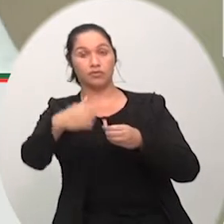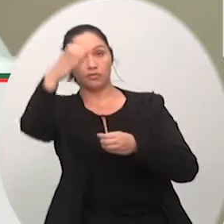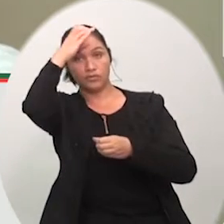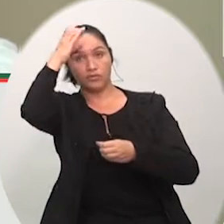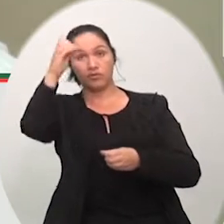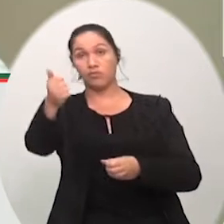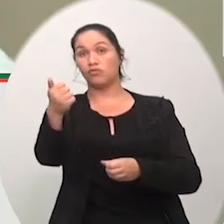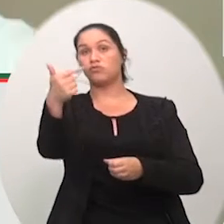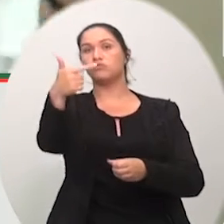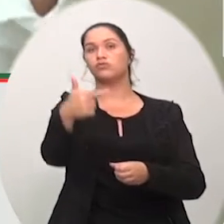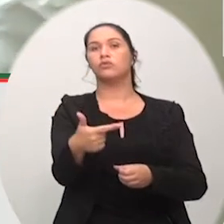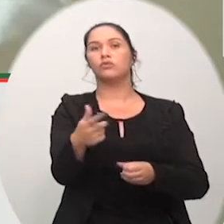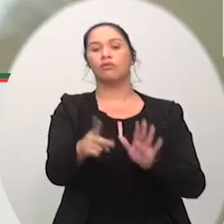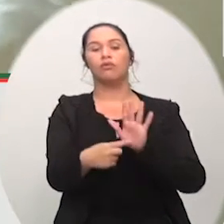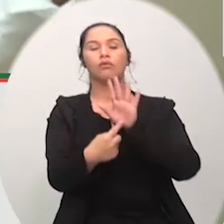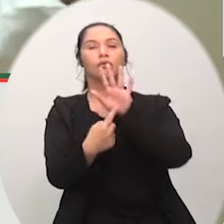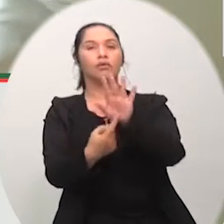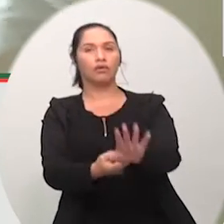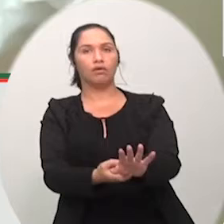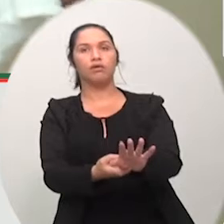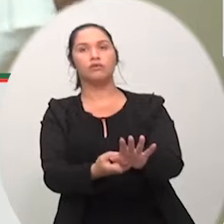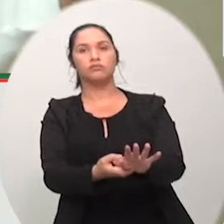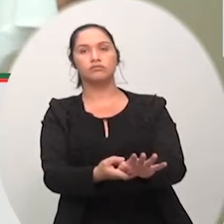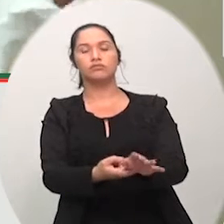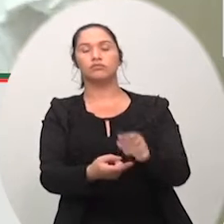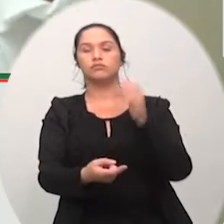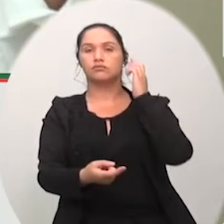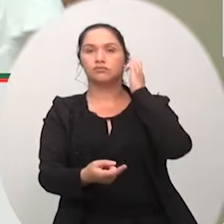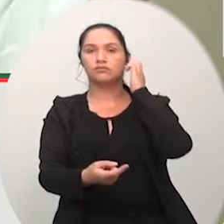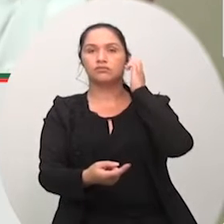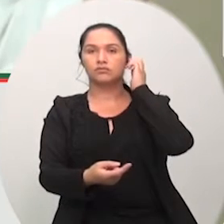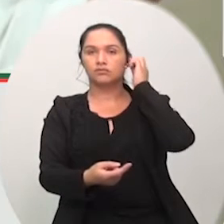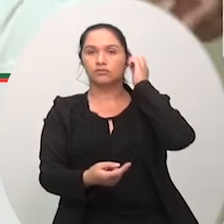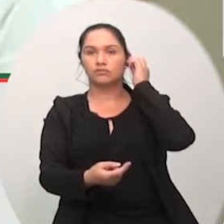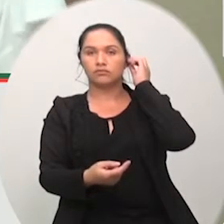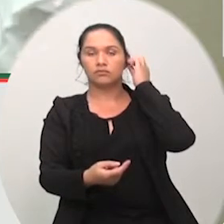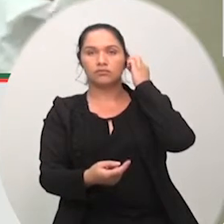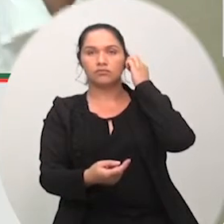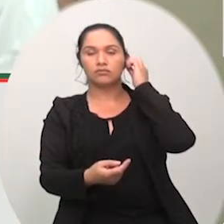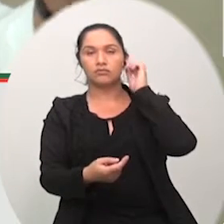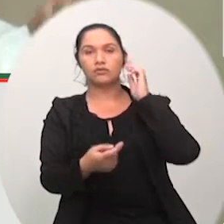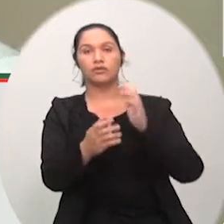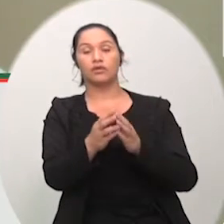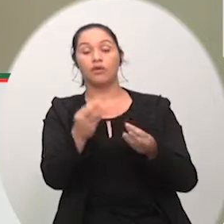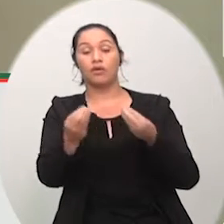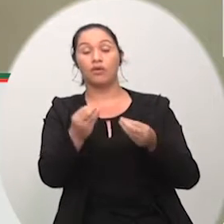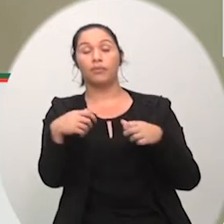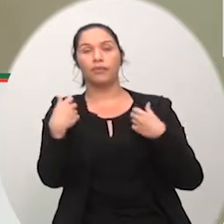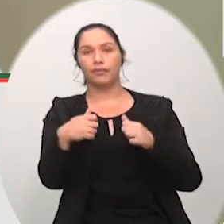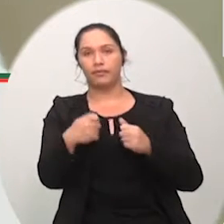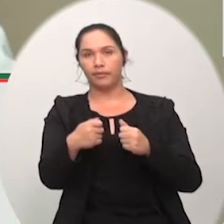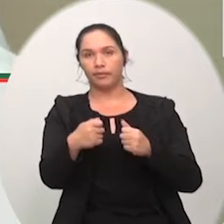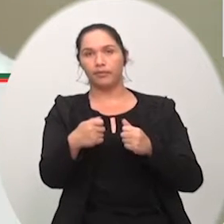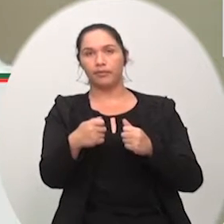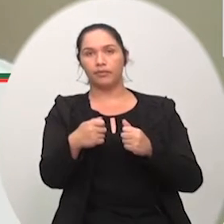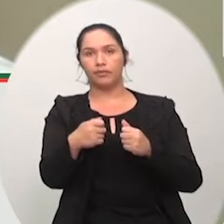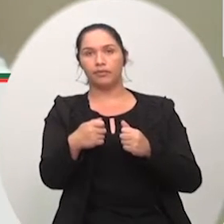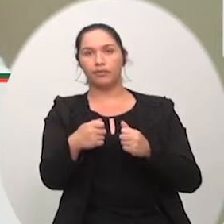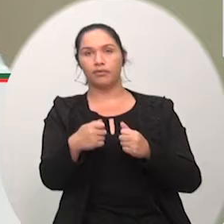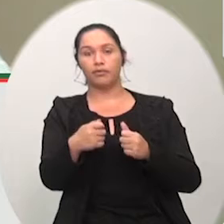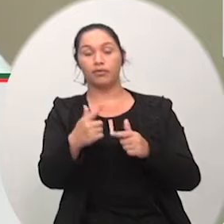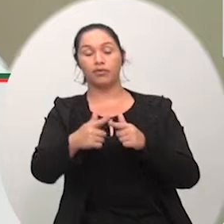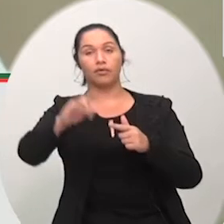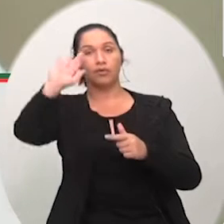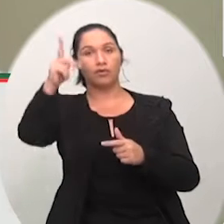nós é que despertamos eles aqui de Santa Catarina os deputados federal nossos deputados estaduais porque eles não estavam